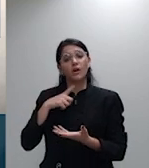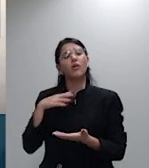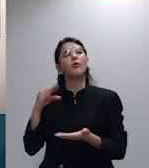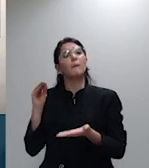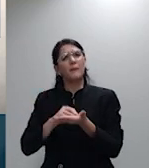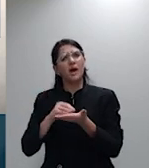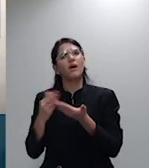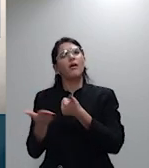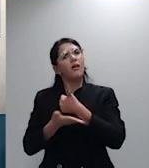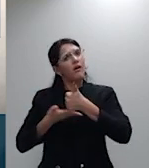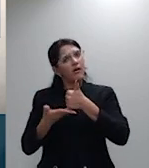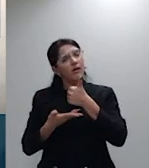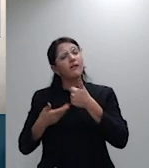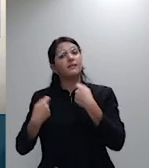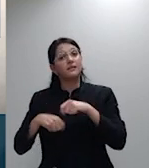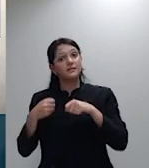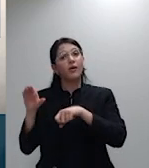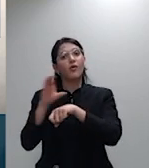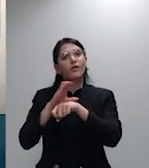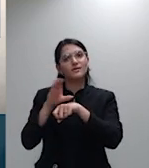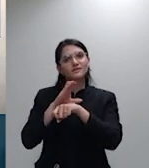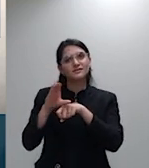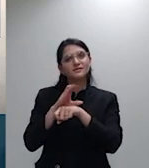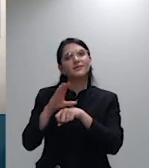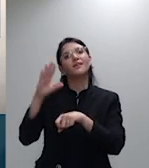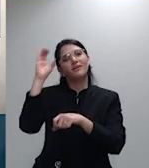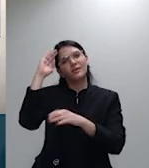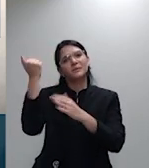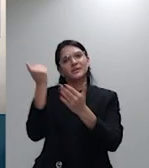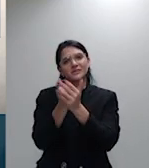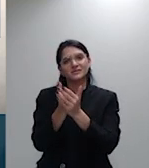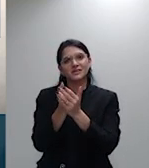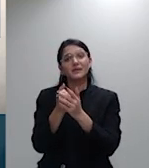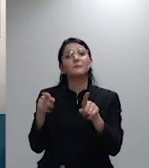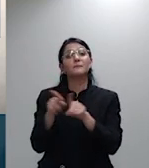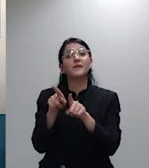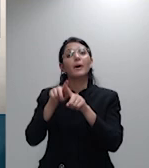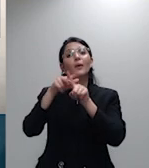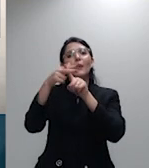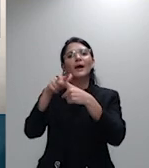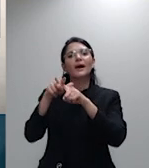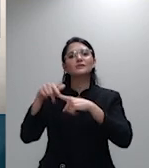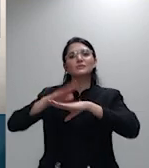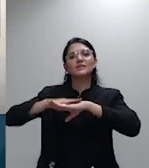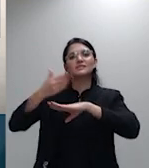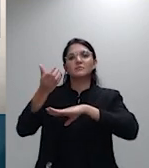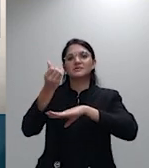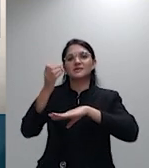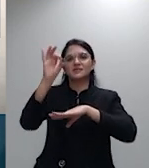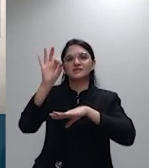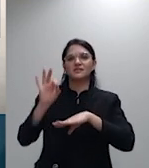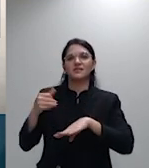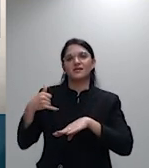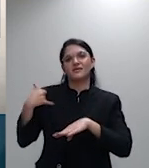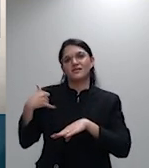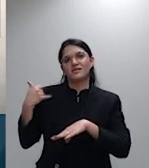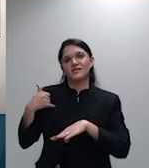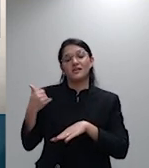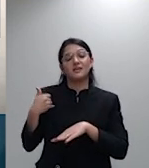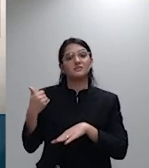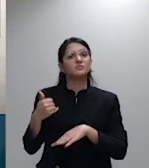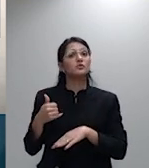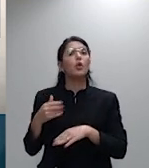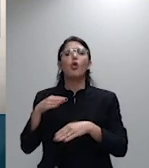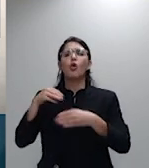no direito internacional e que o reajuste acima dos 60 anos tem cunho discriminatório o voto dela é muito mais